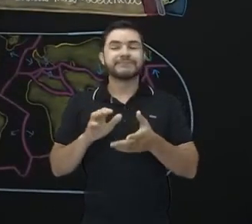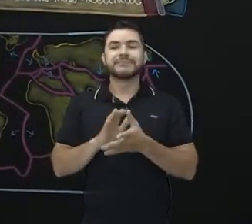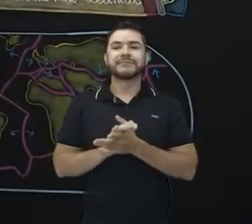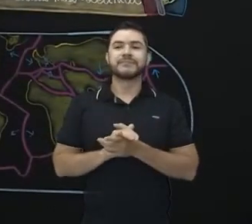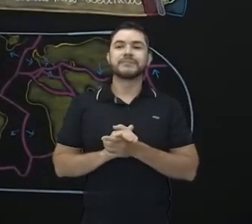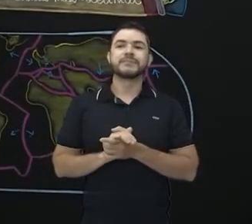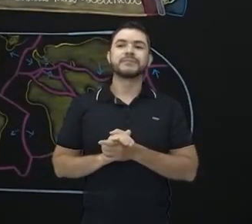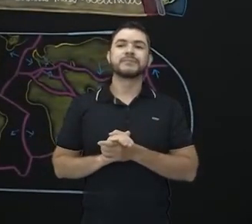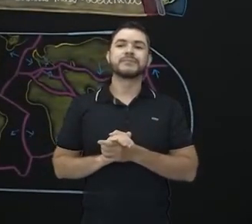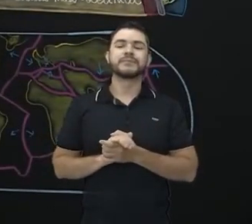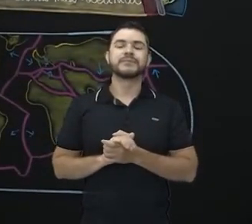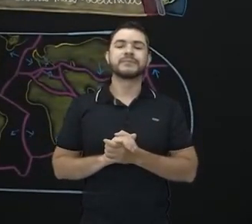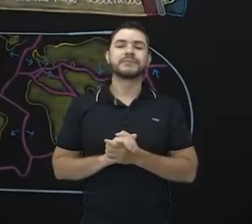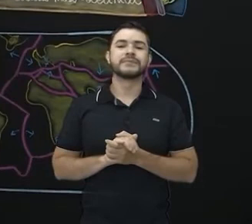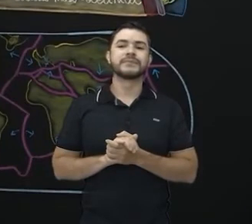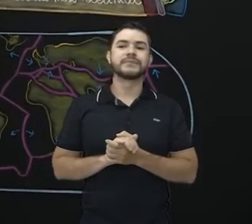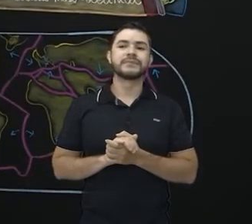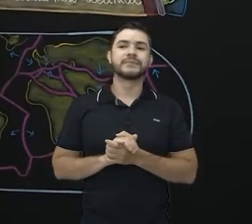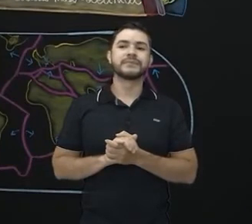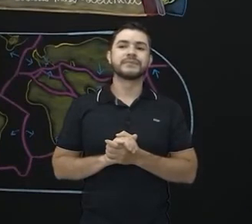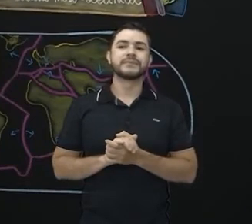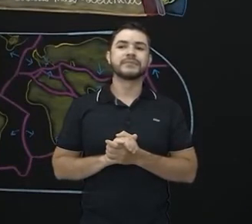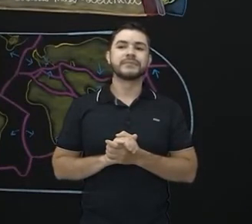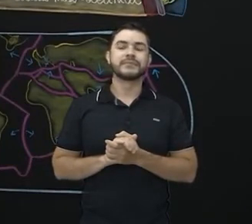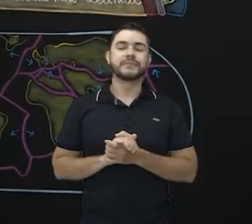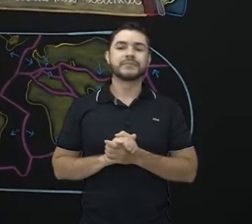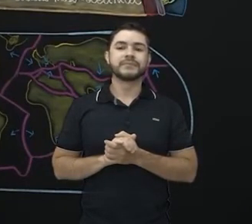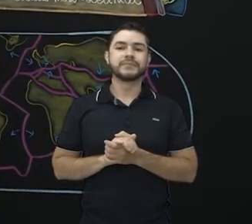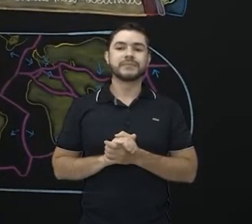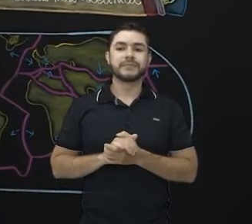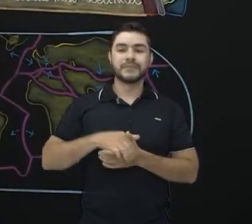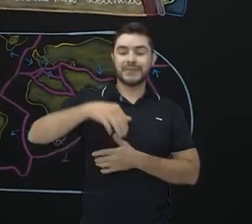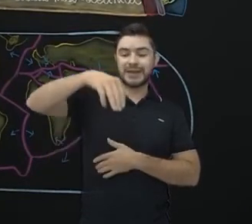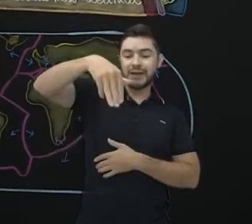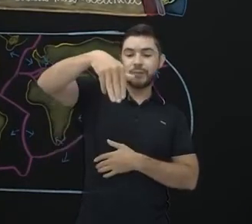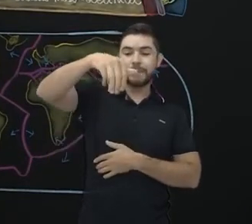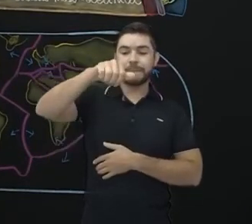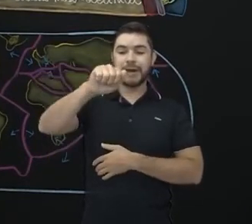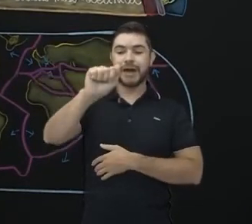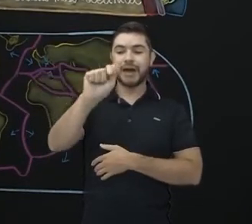o manto, onde nós temos o magma.